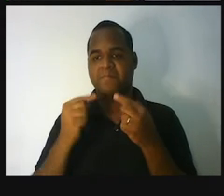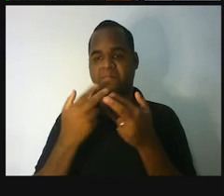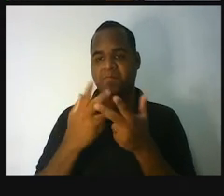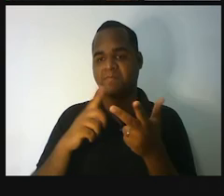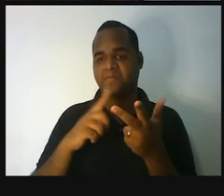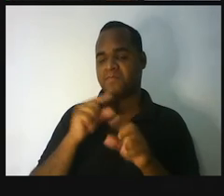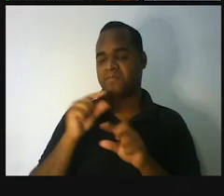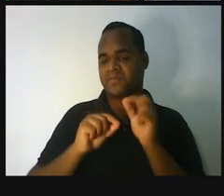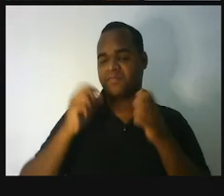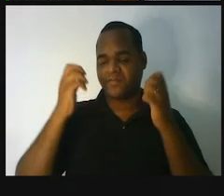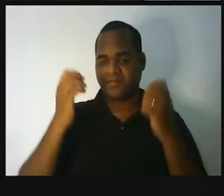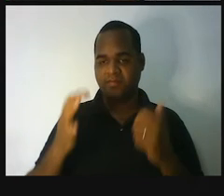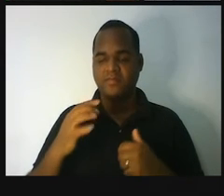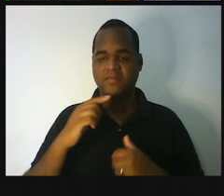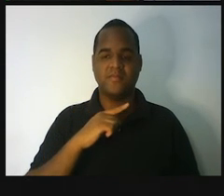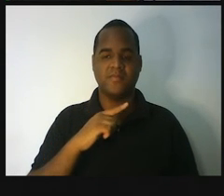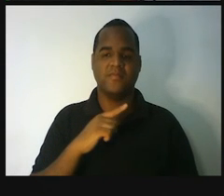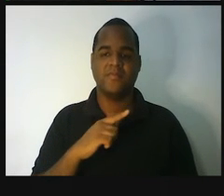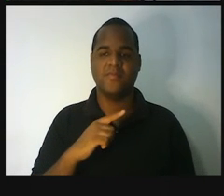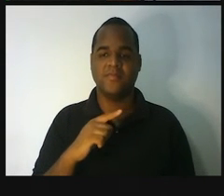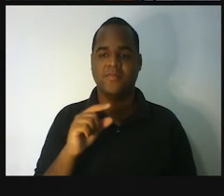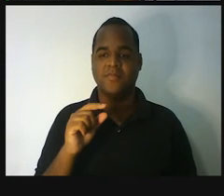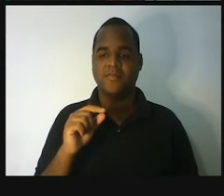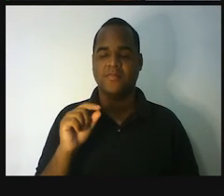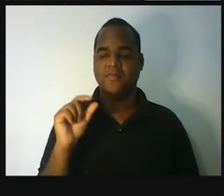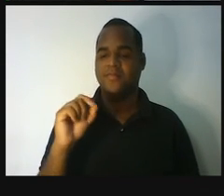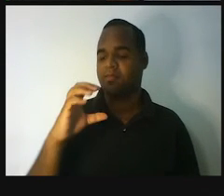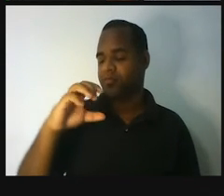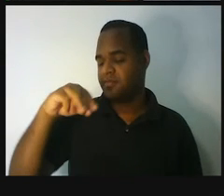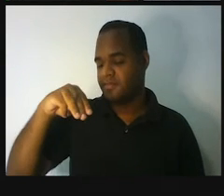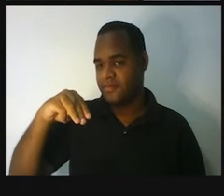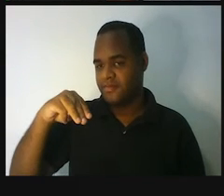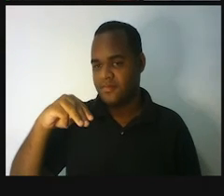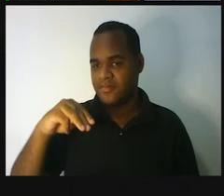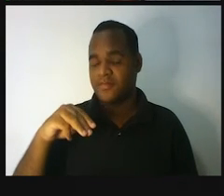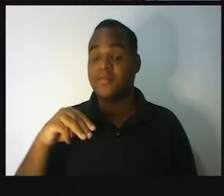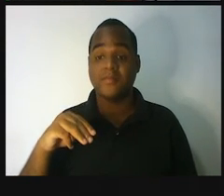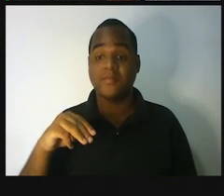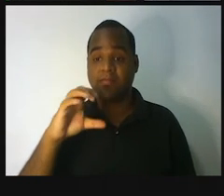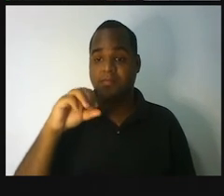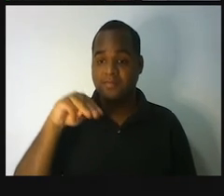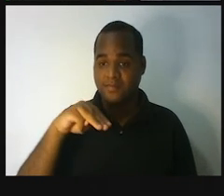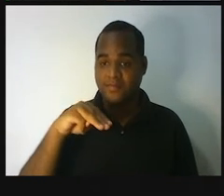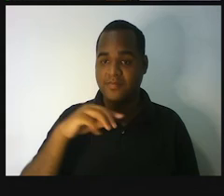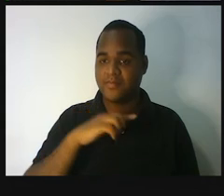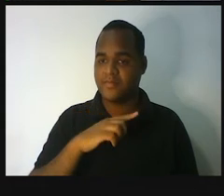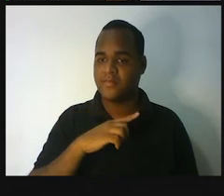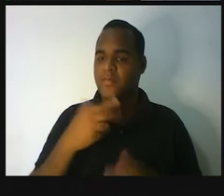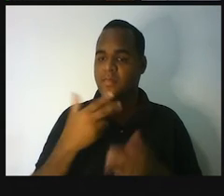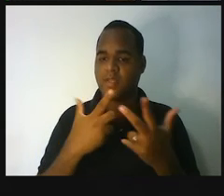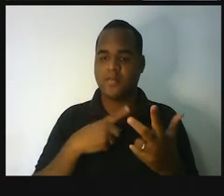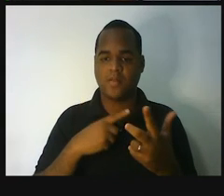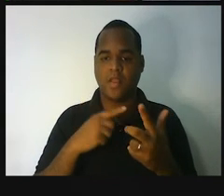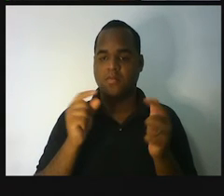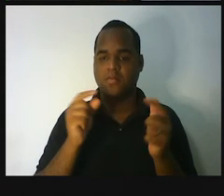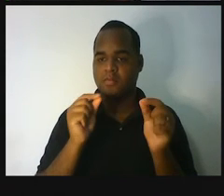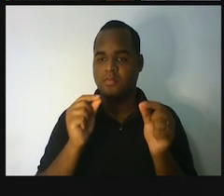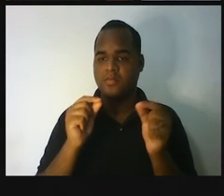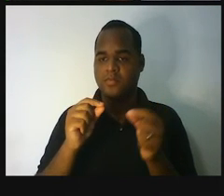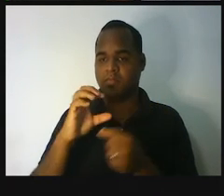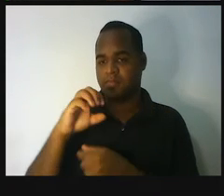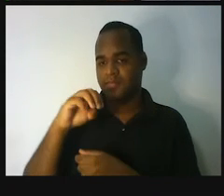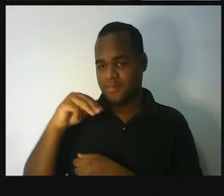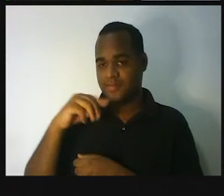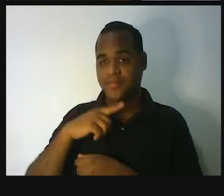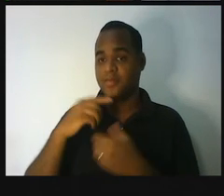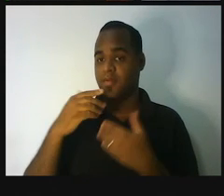esqueminha ali os centímetros. Olha os centímetros aqui, a centinha vermelha. A gente vai sair dos centímetros e